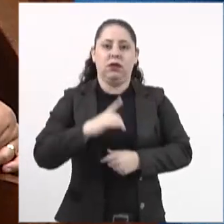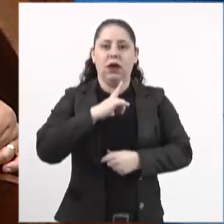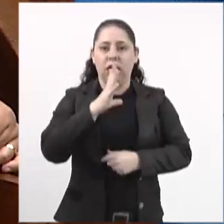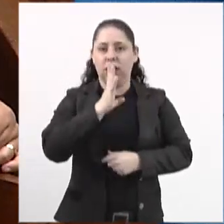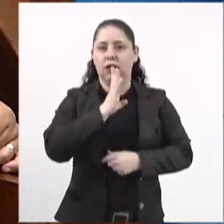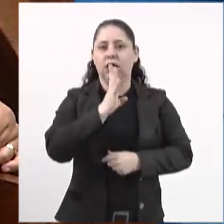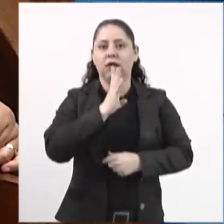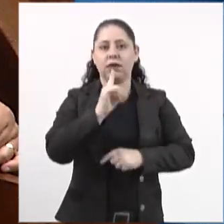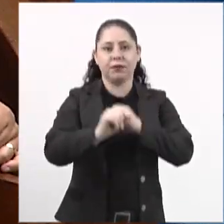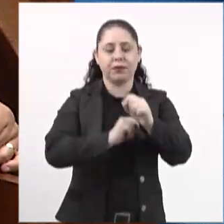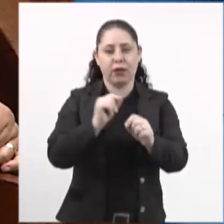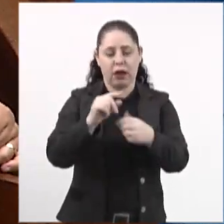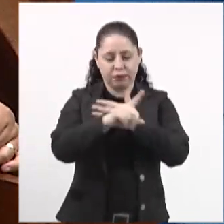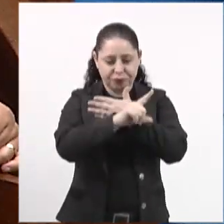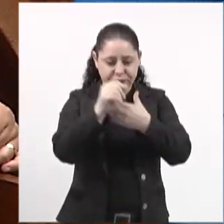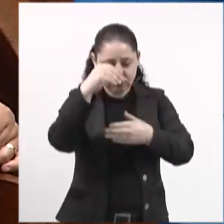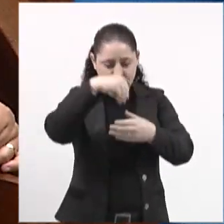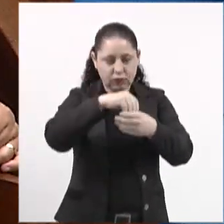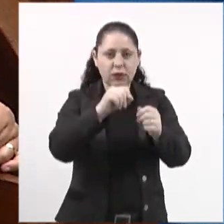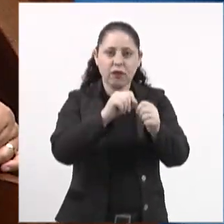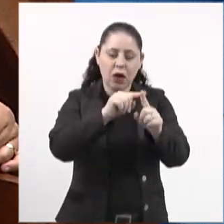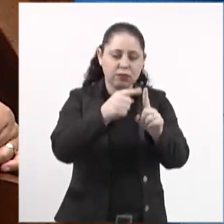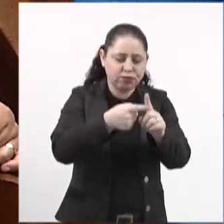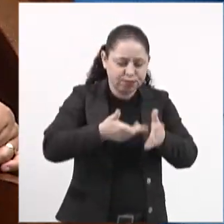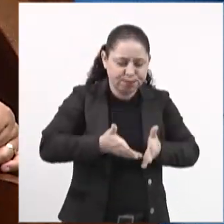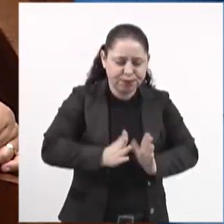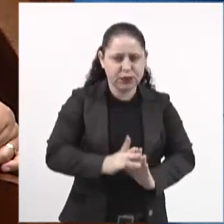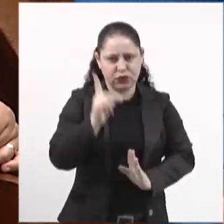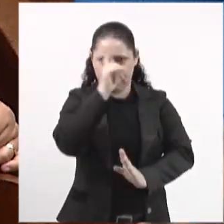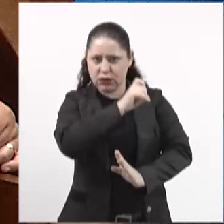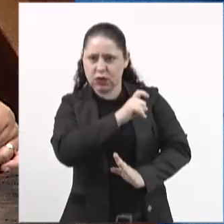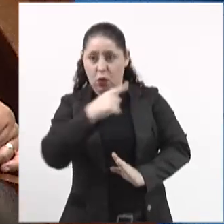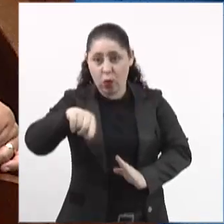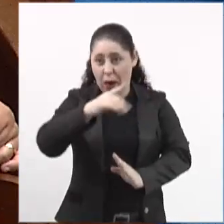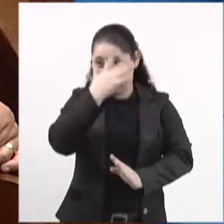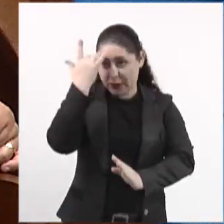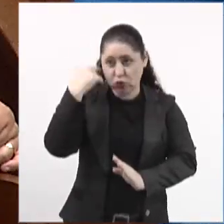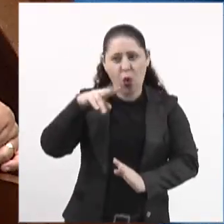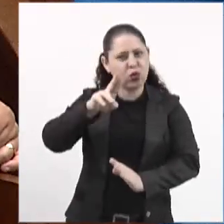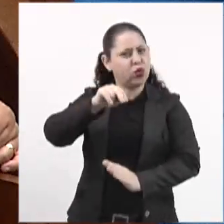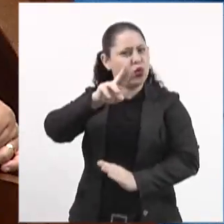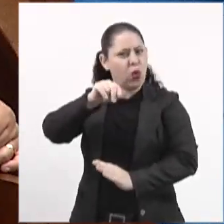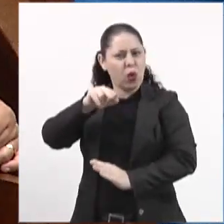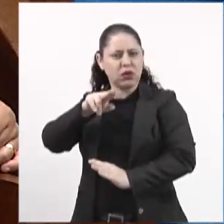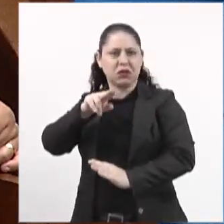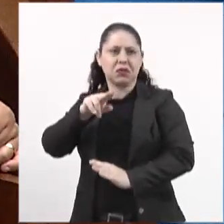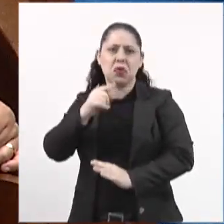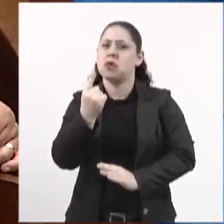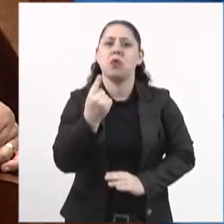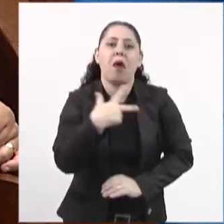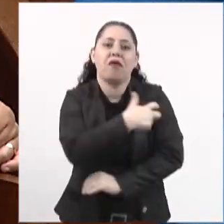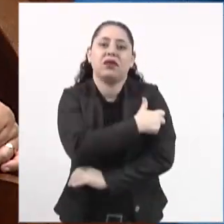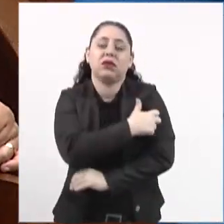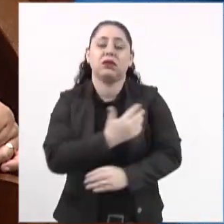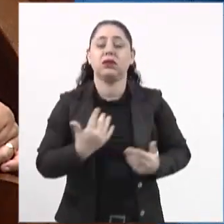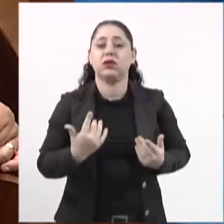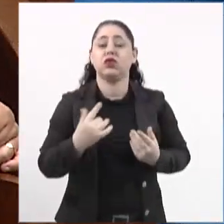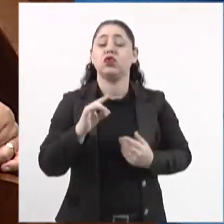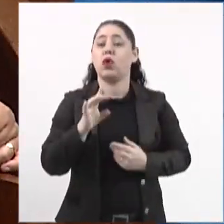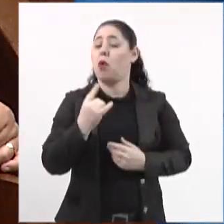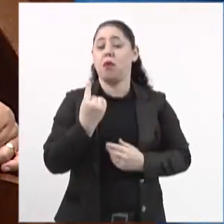conhecimento lá dentro do Pantanal, mas dificilmente alguém no Brasil nunca tomou pelo menos uma vacina,